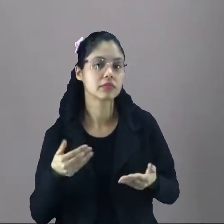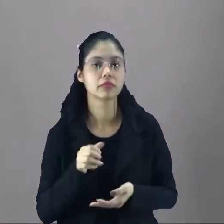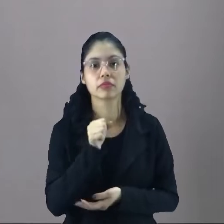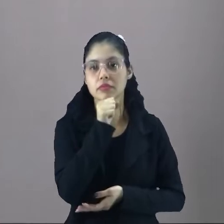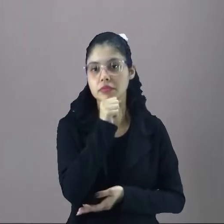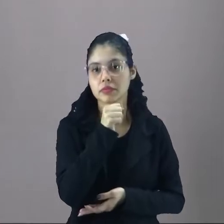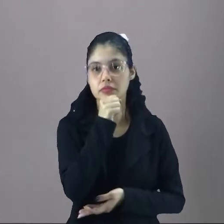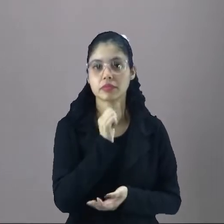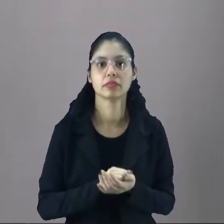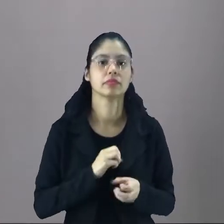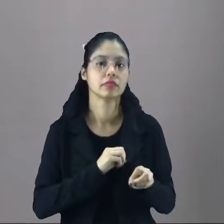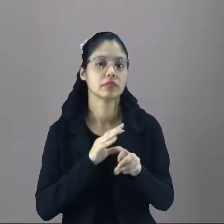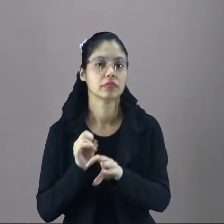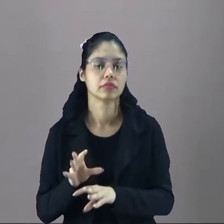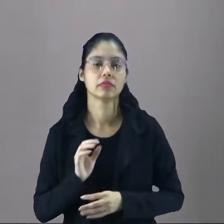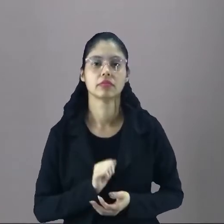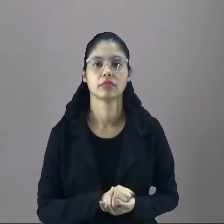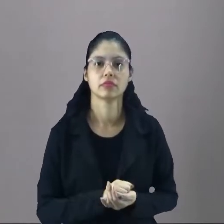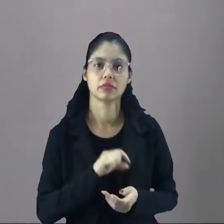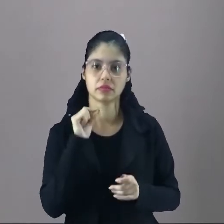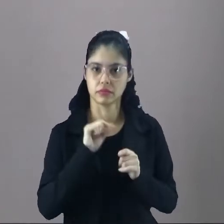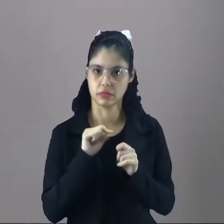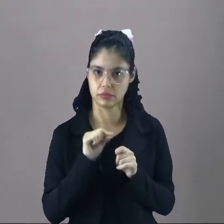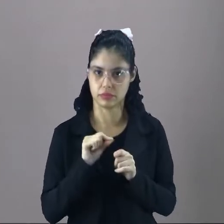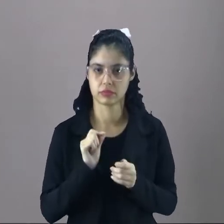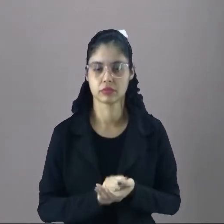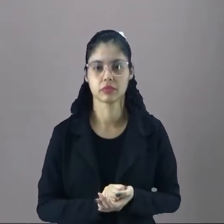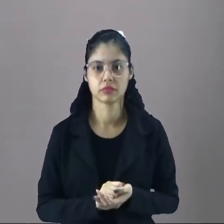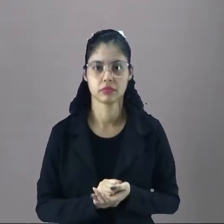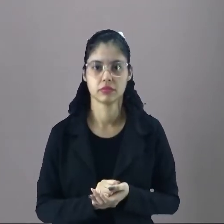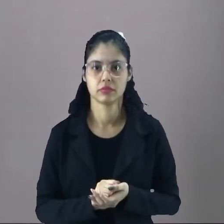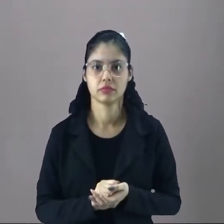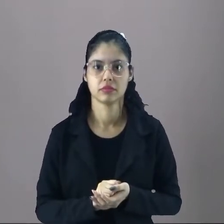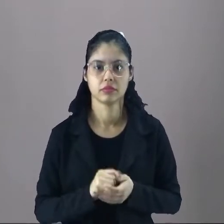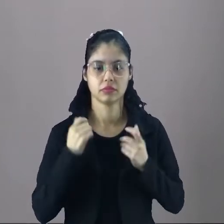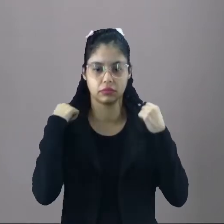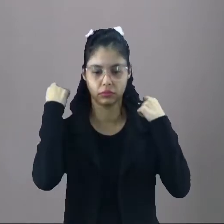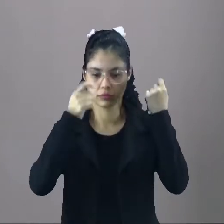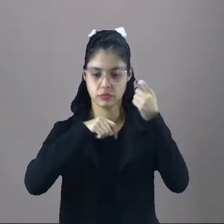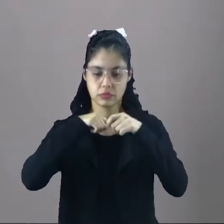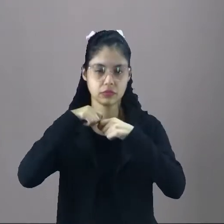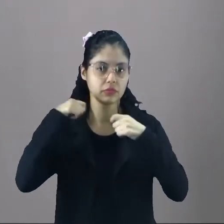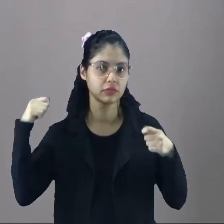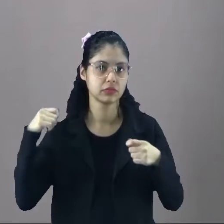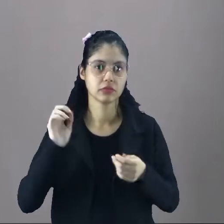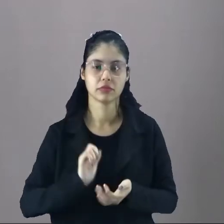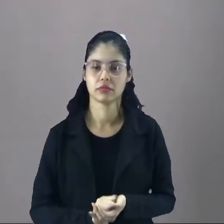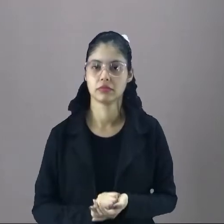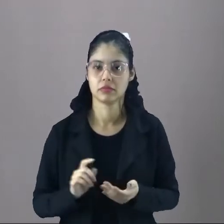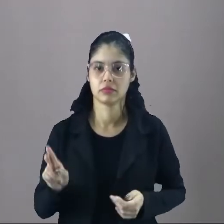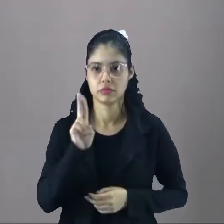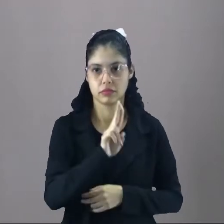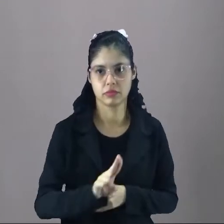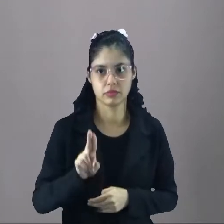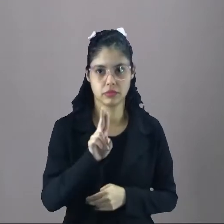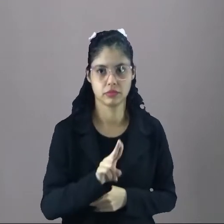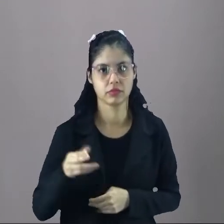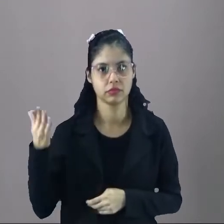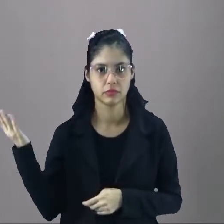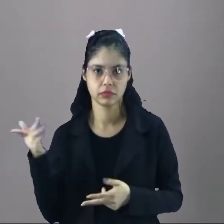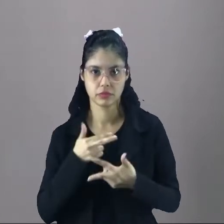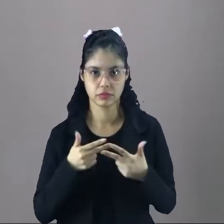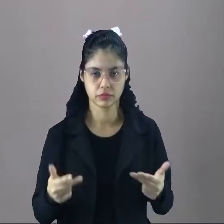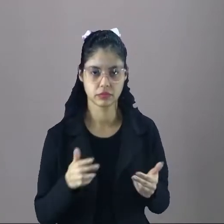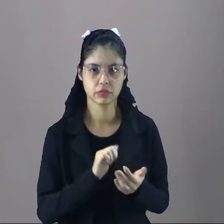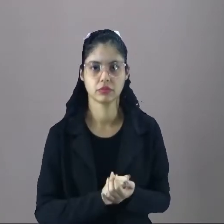Júlia aproveitou para ensinar ela a fazer os cachecóis, as mantas, usando esse